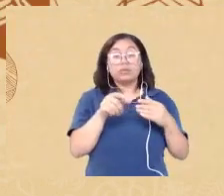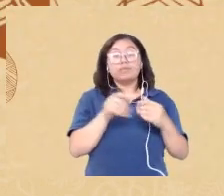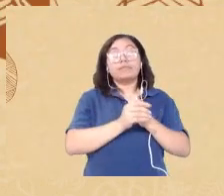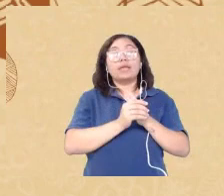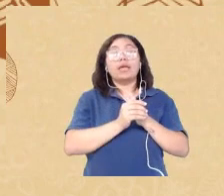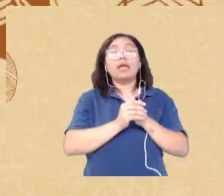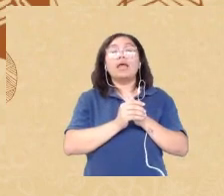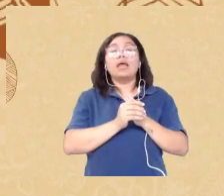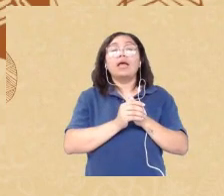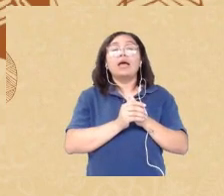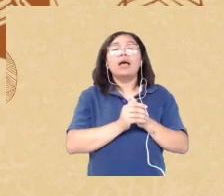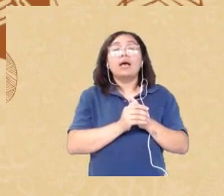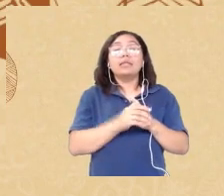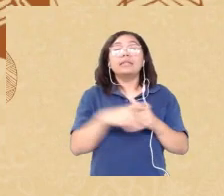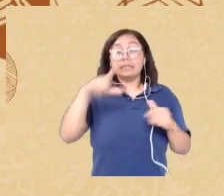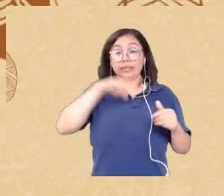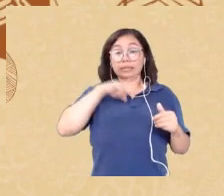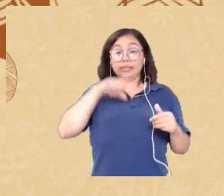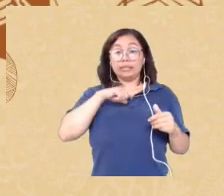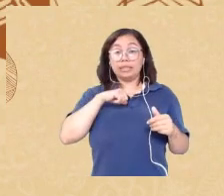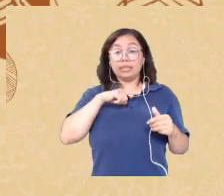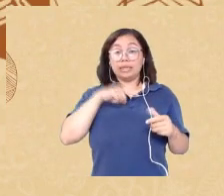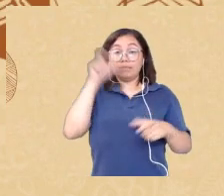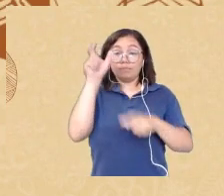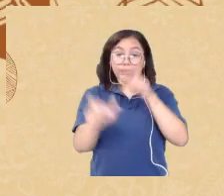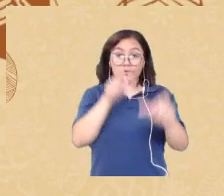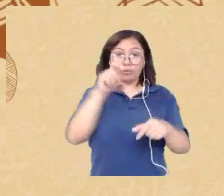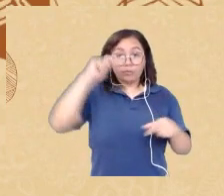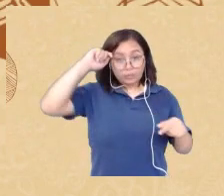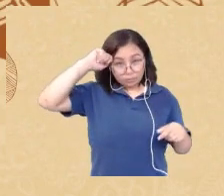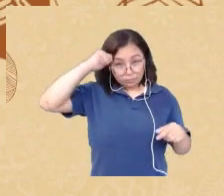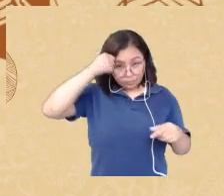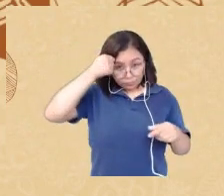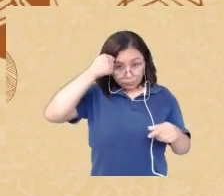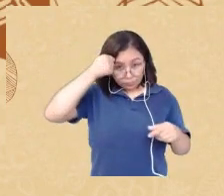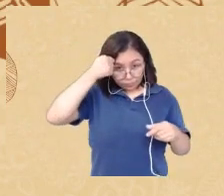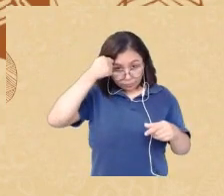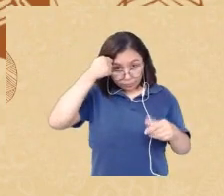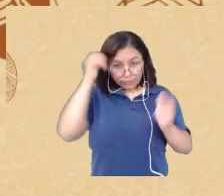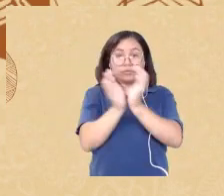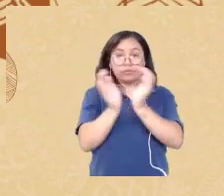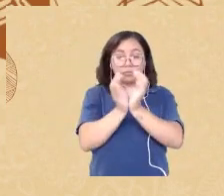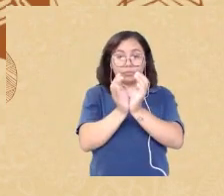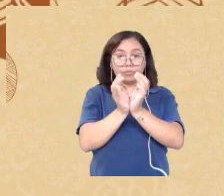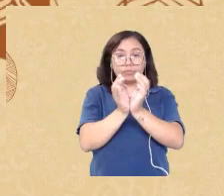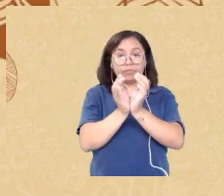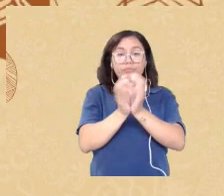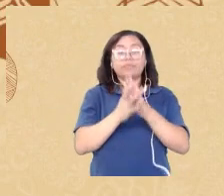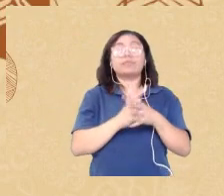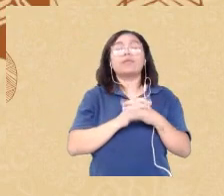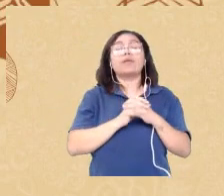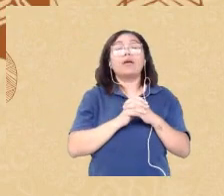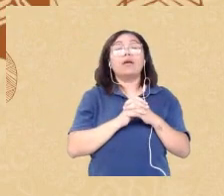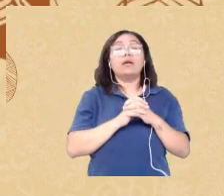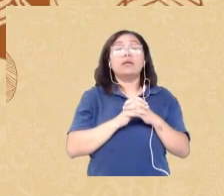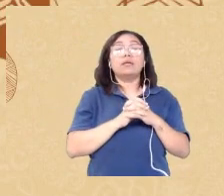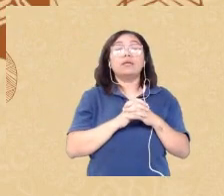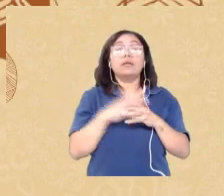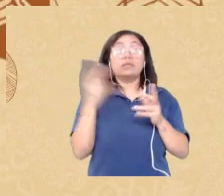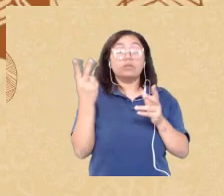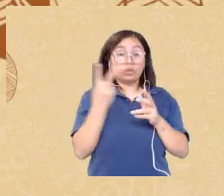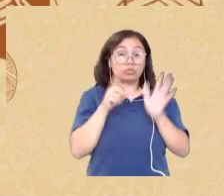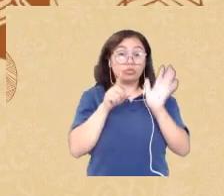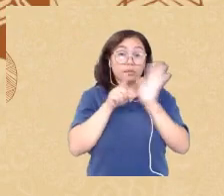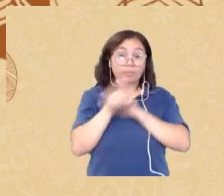andei ali pelo Instagram daí eu queria ouvir a resposta de você a segunda pergunta para o professor Léo